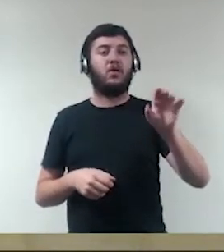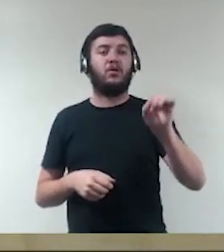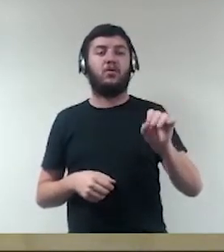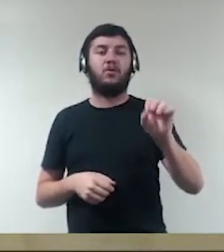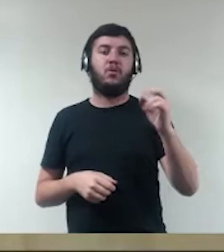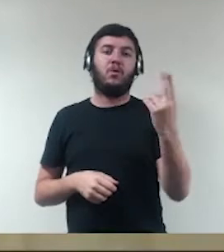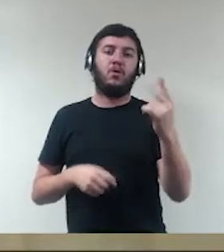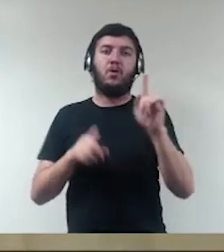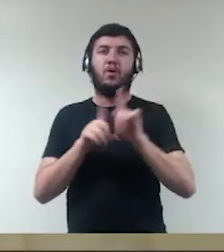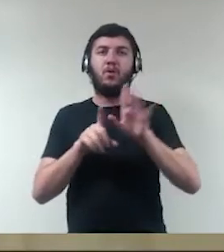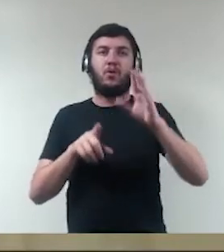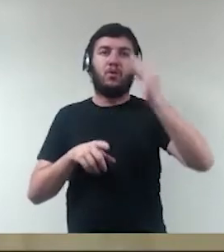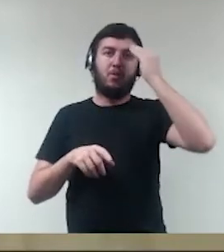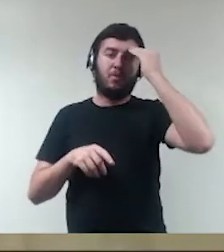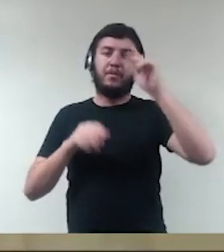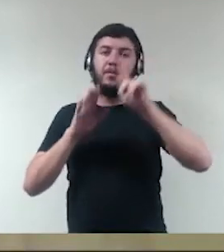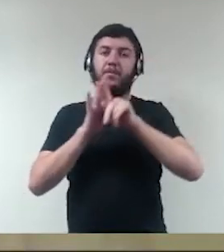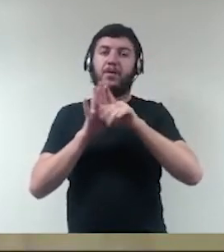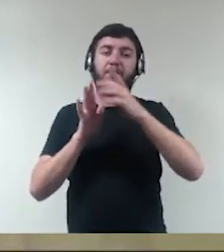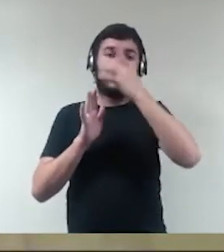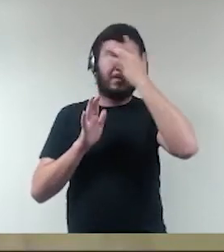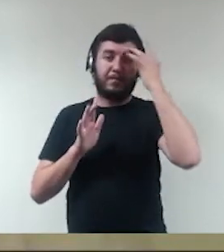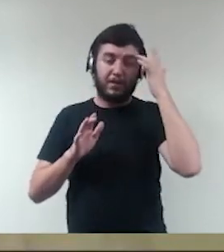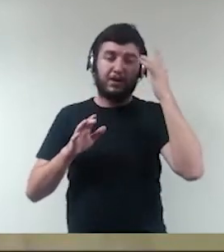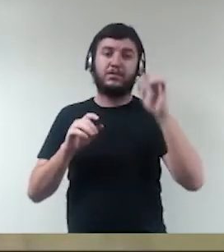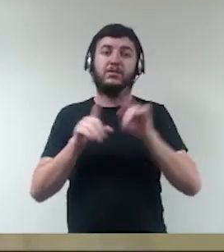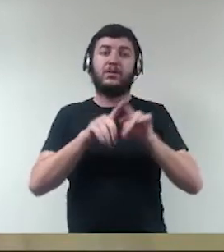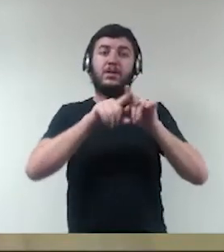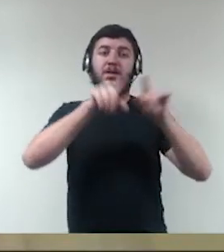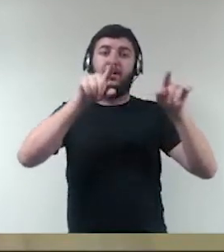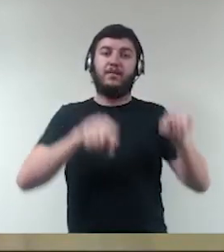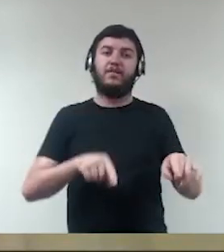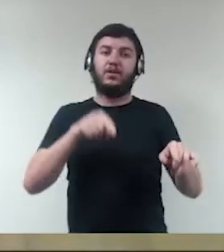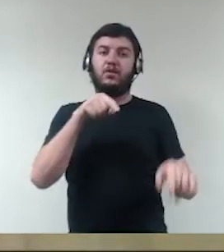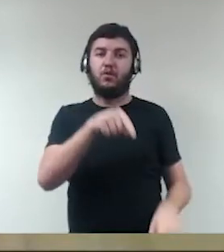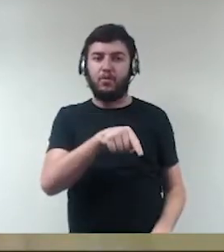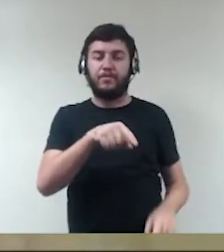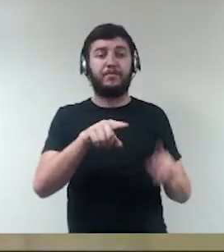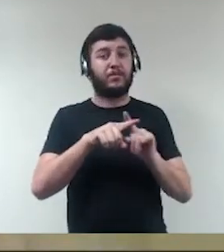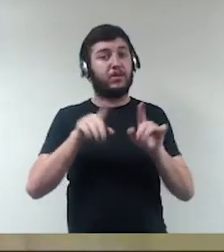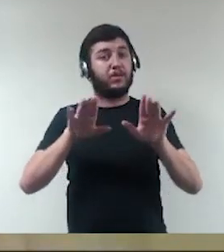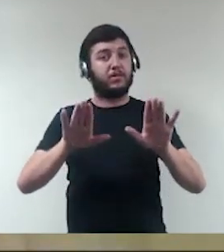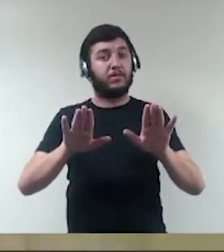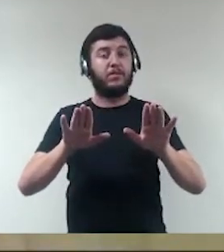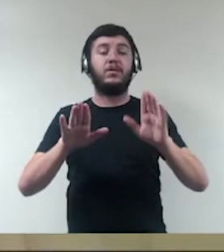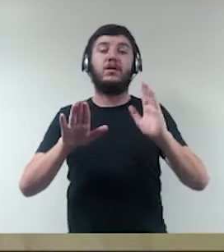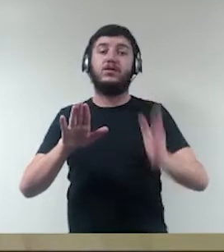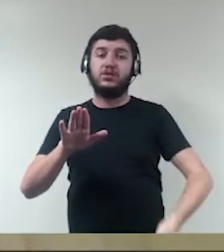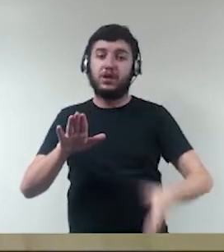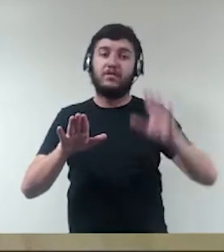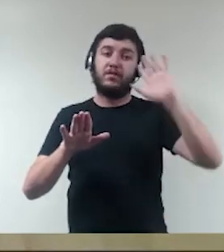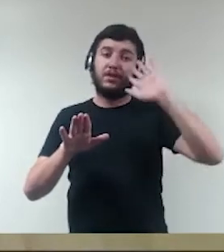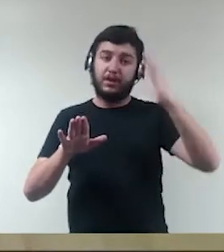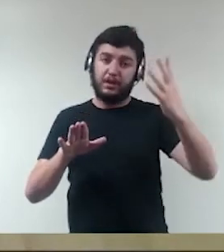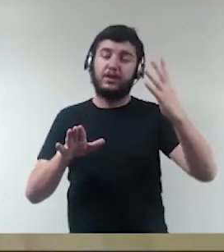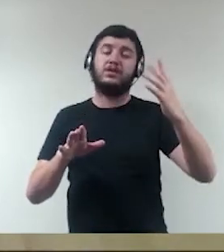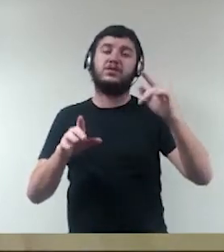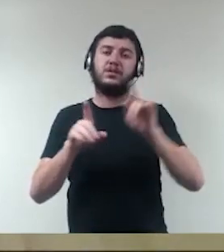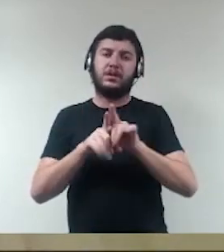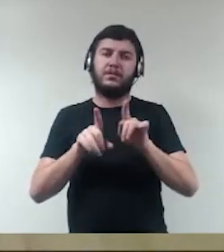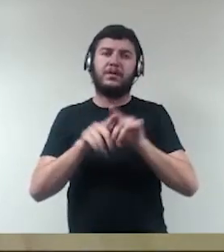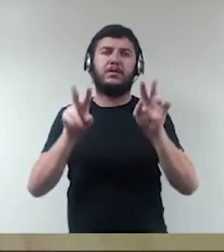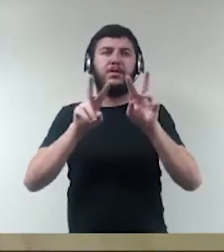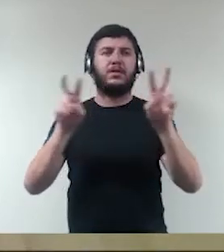próprio poder público, né. Isso foi decidido agora, em termos de repercussão geral, tema